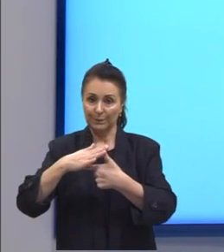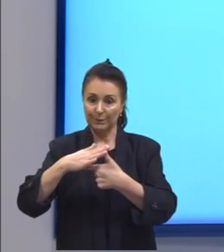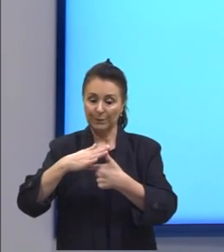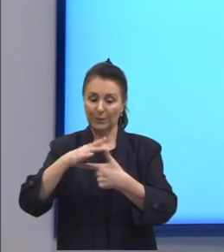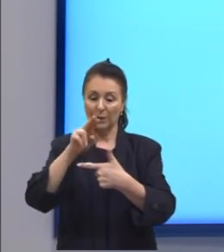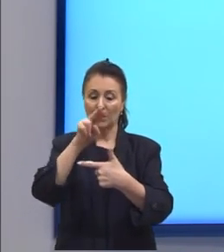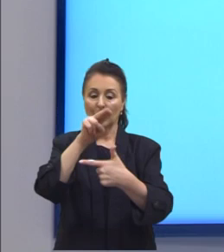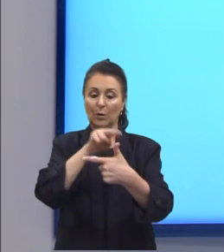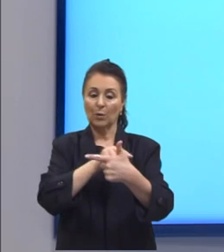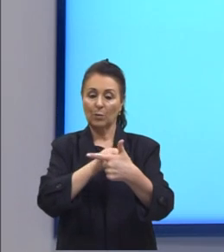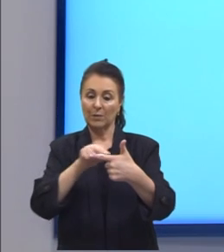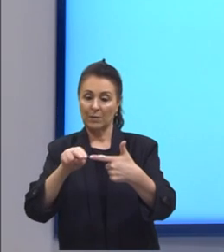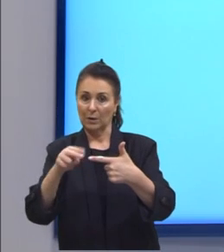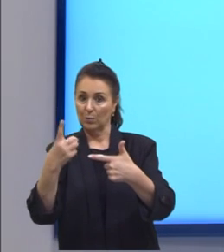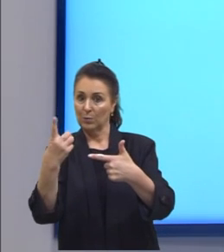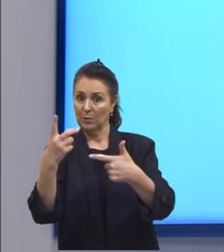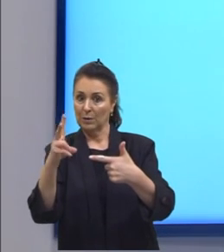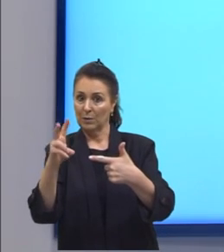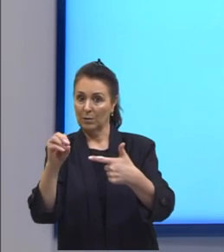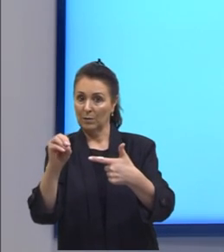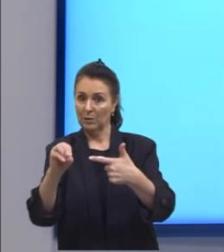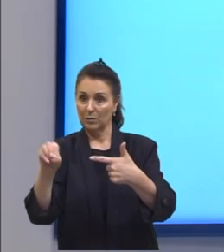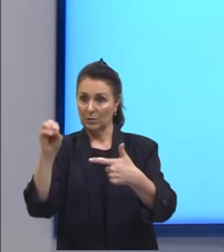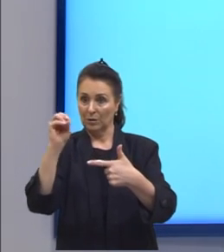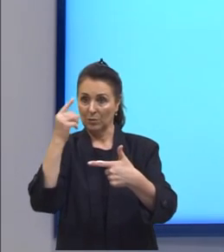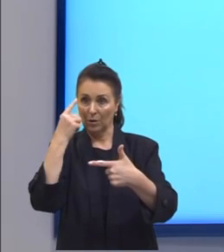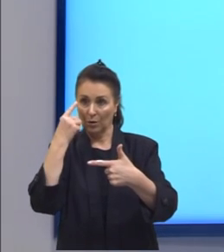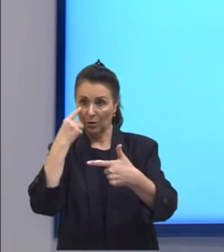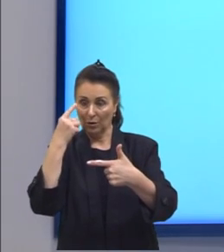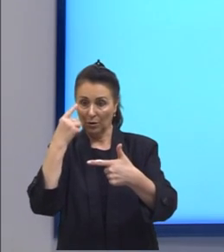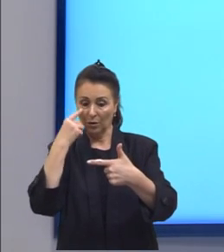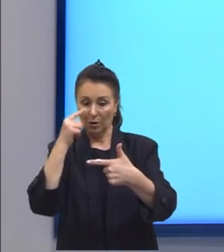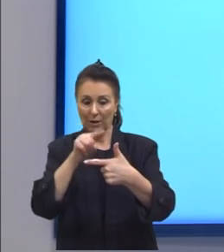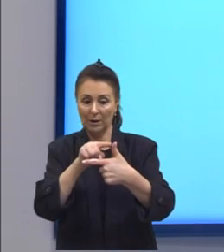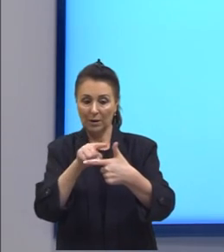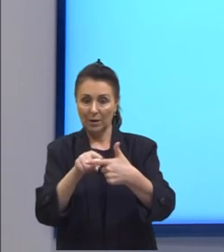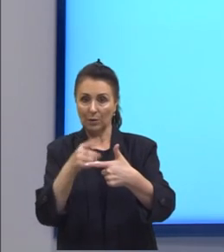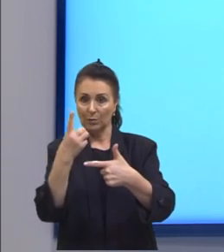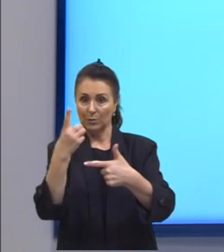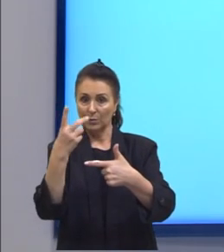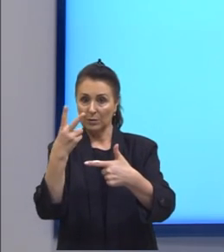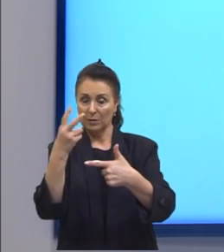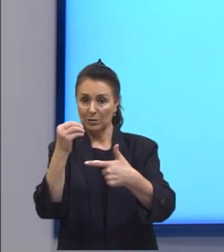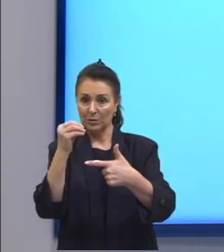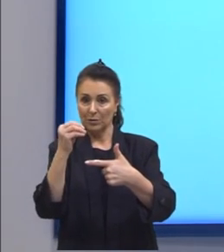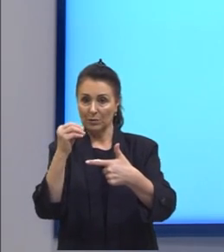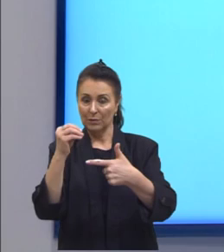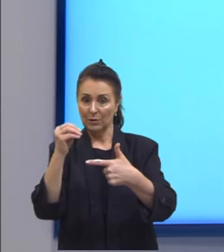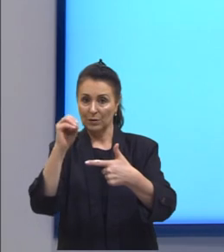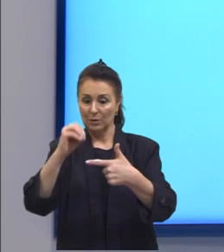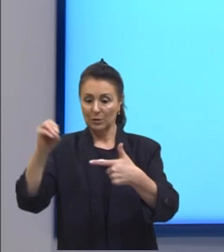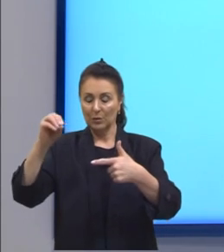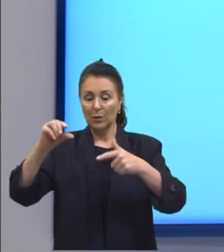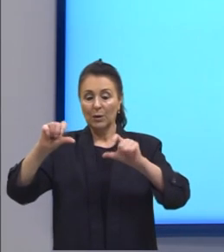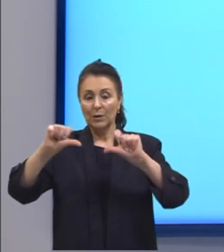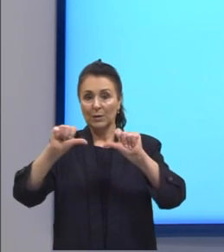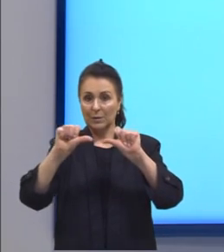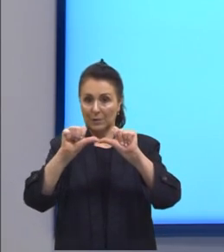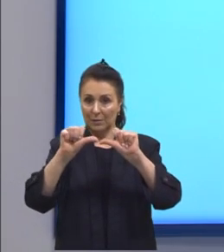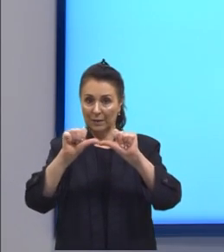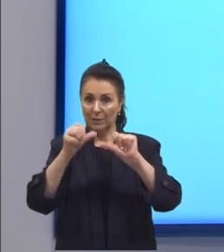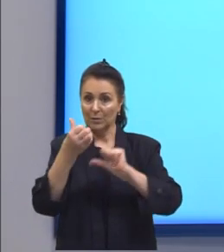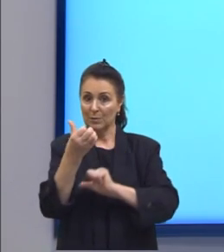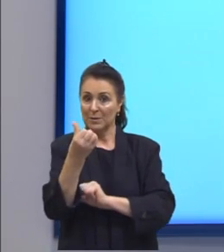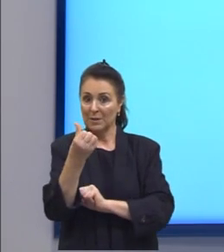de 120 graus aqui na figura o ângulo de 120 ele é simétrico ao ângulo de 60